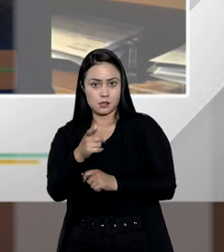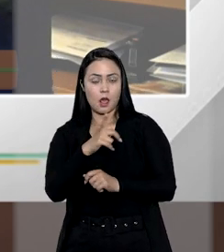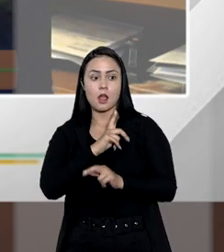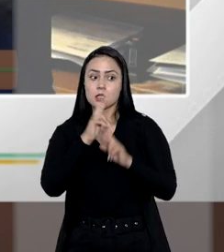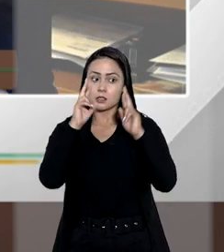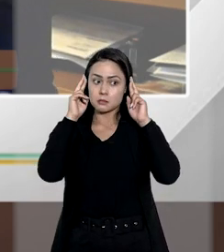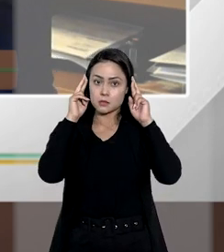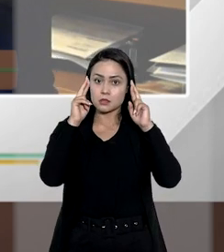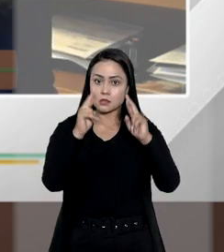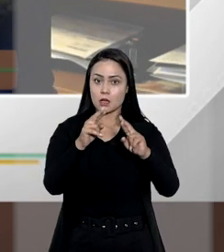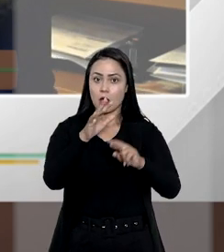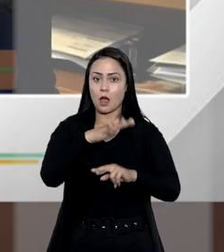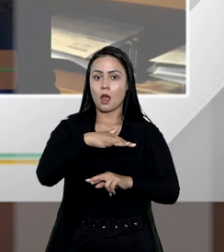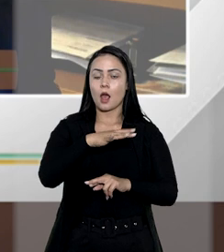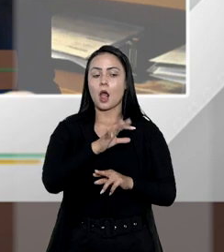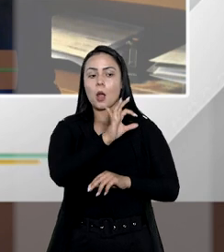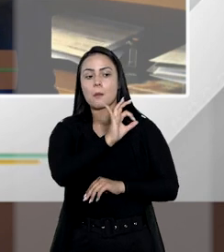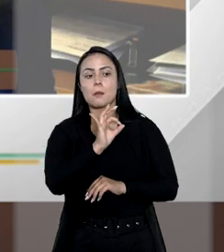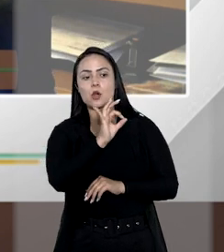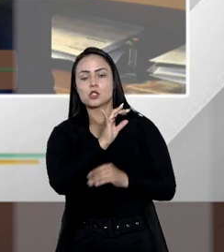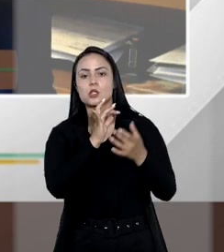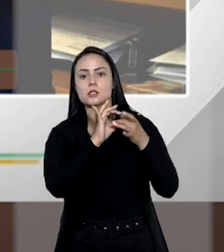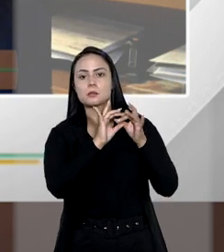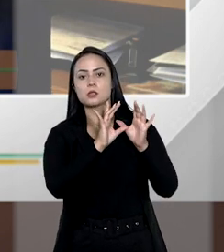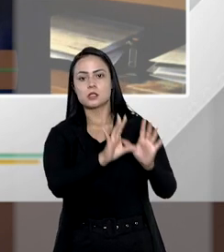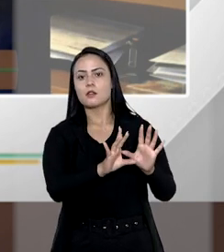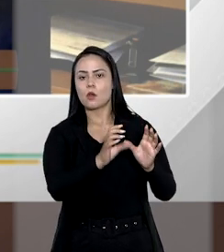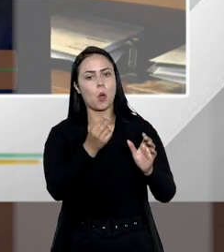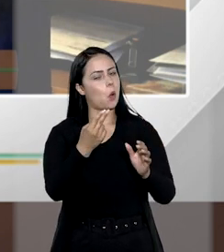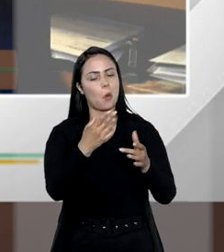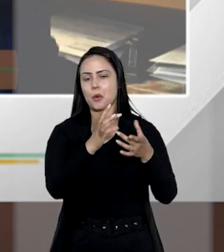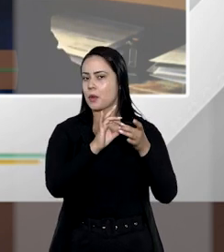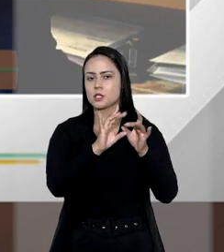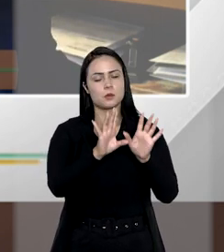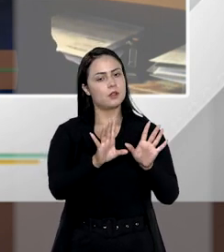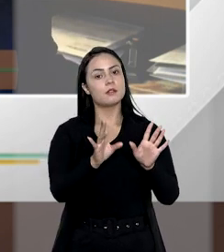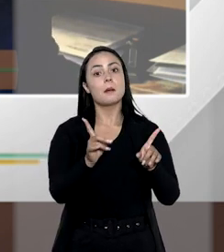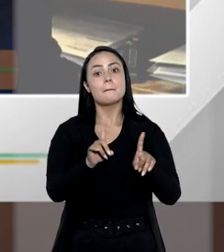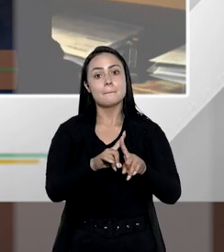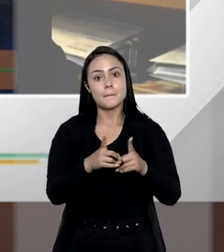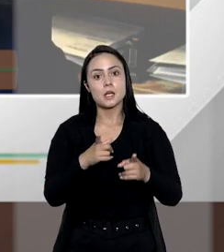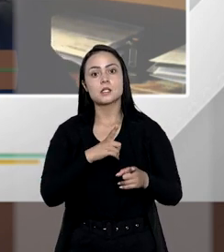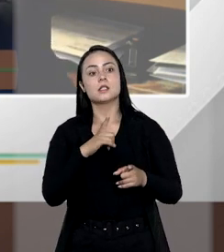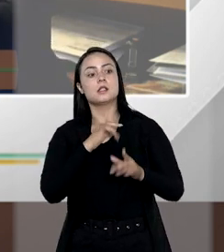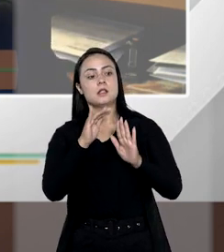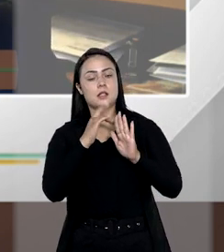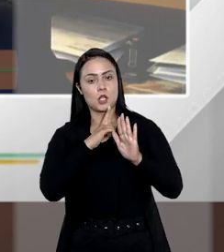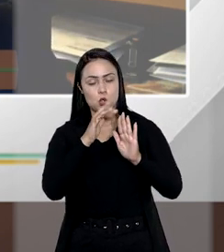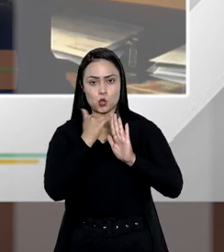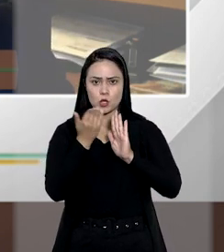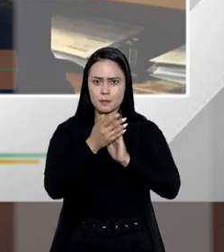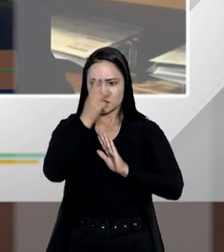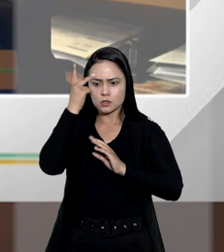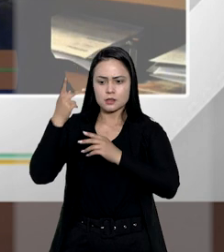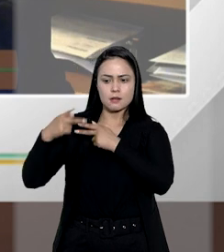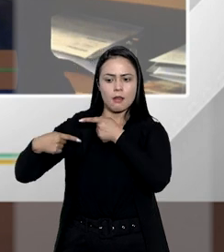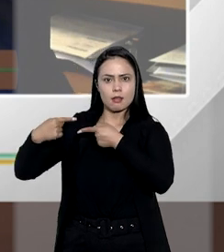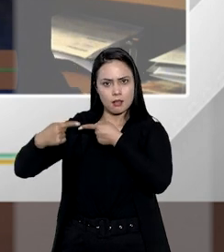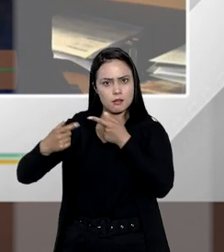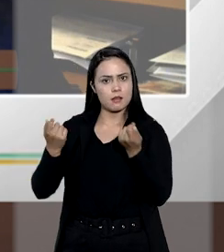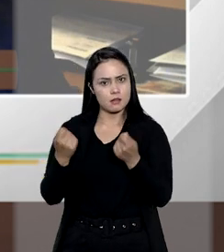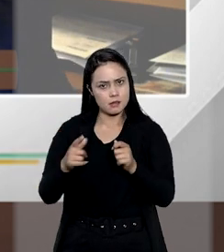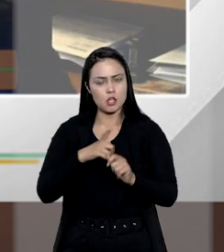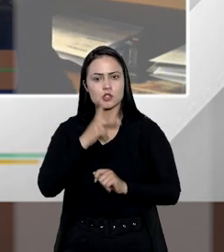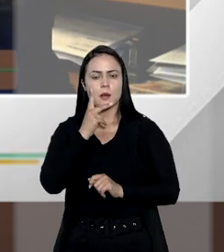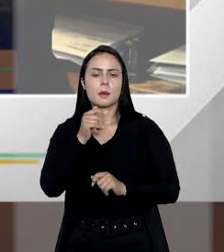respeitando aquelas chamadas porções disponíveis e indisponíveis, mas se ele contempla todos os seus herdeiros necessários,